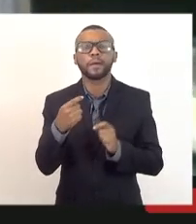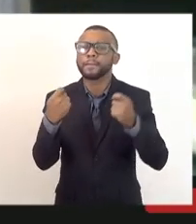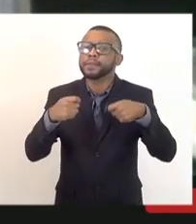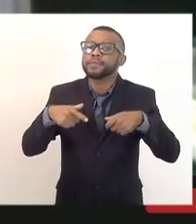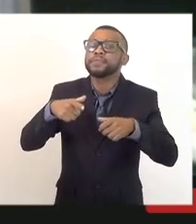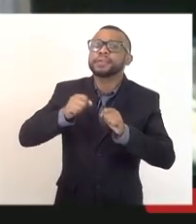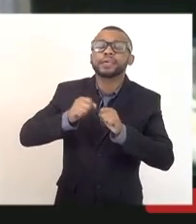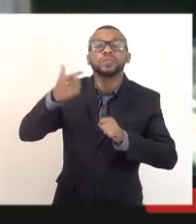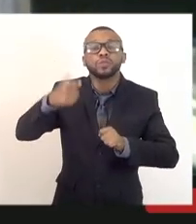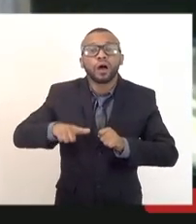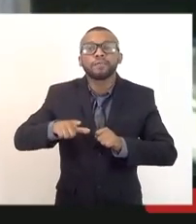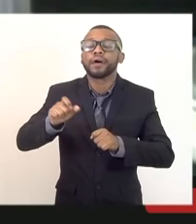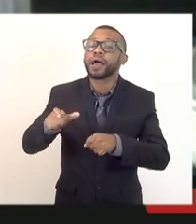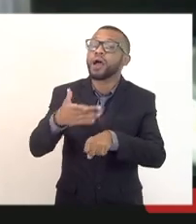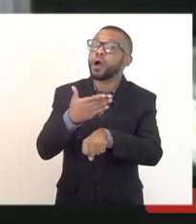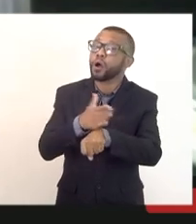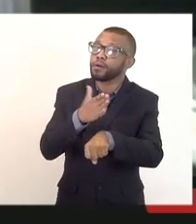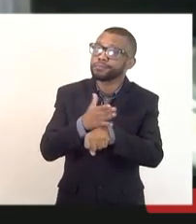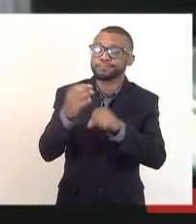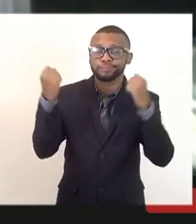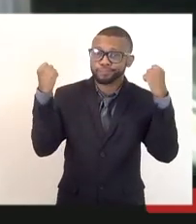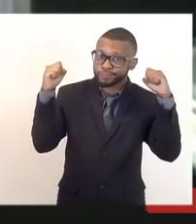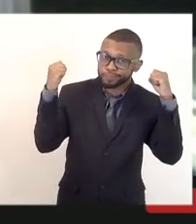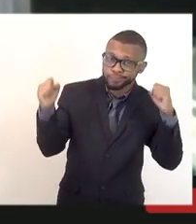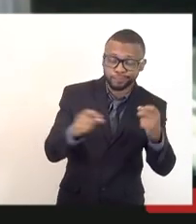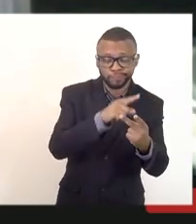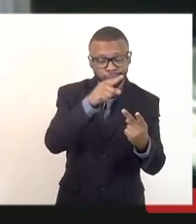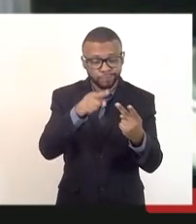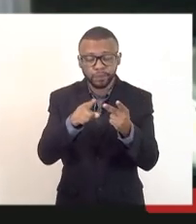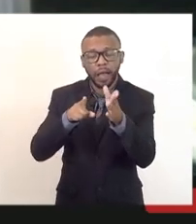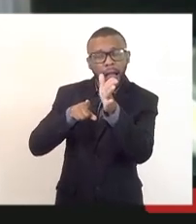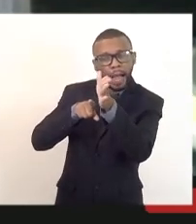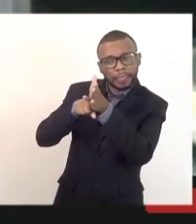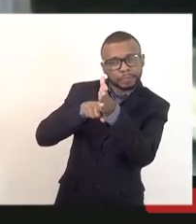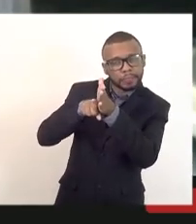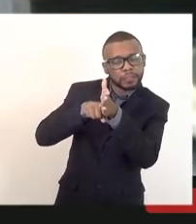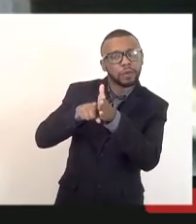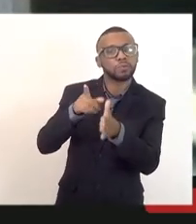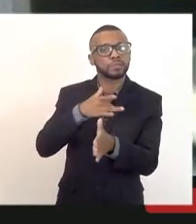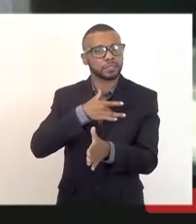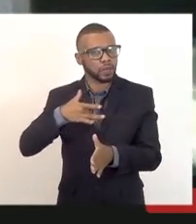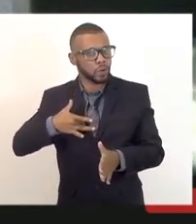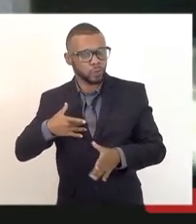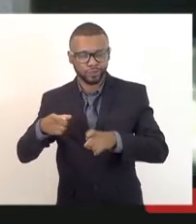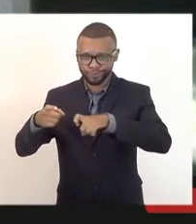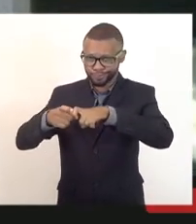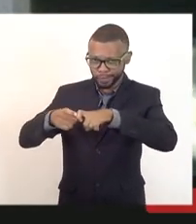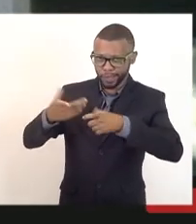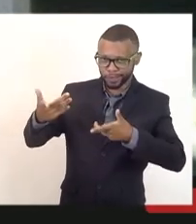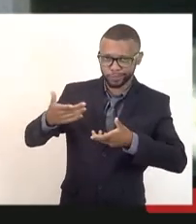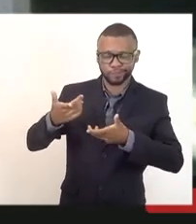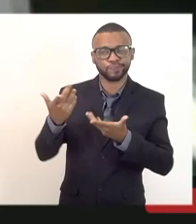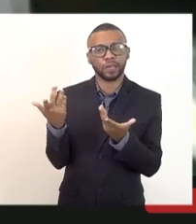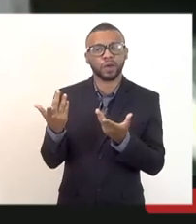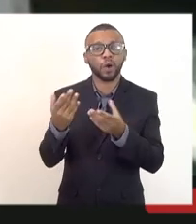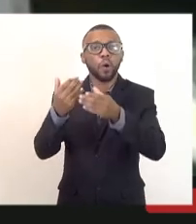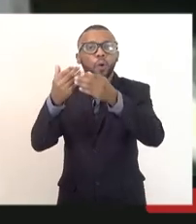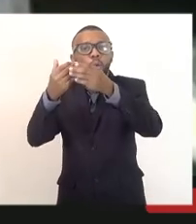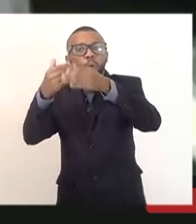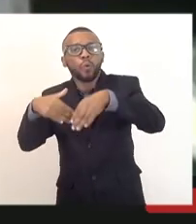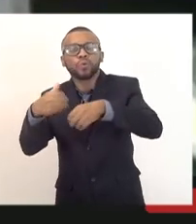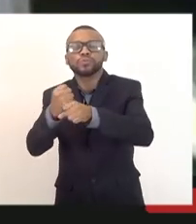físico e a inspeção de saúde? Vou pegar, por exemplo, o concurso do ano de 2012. já se passaram nove anos.